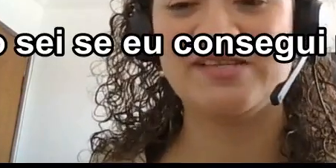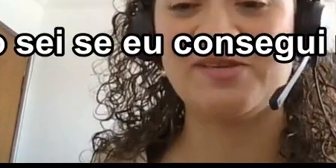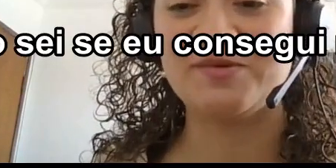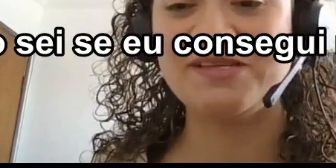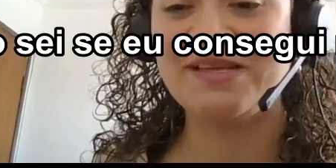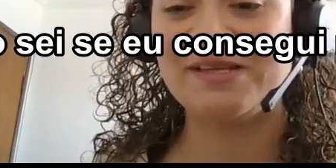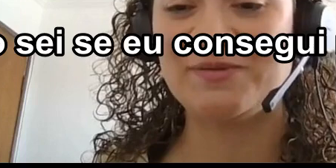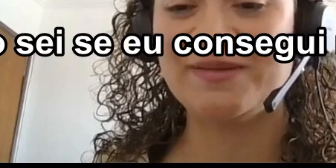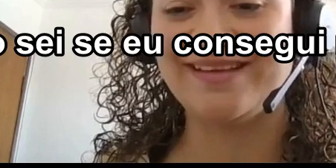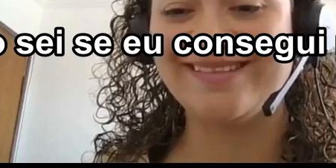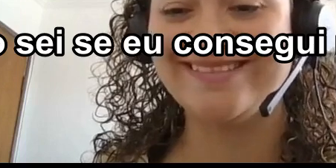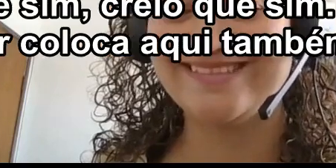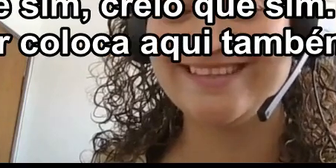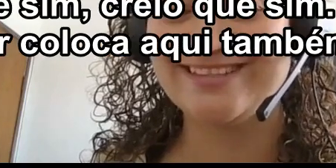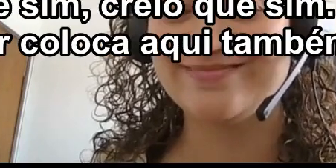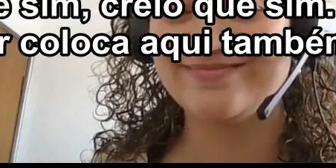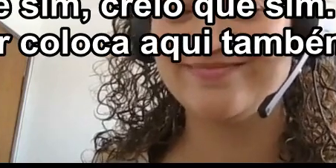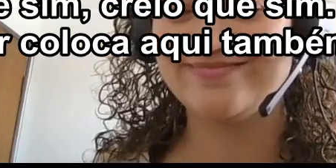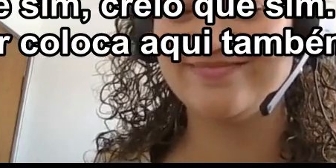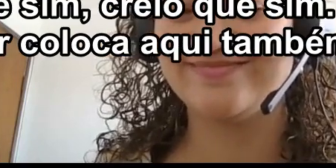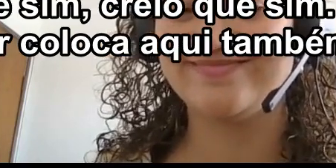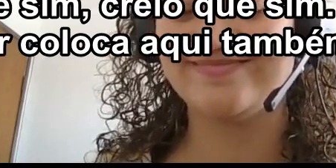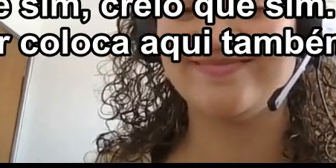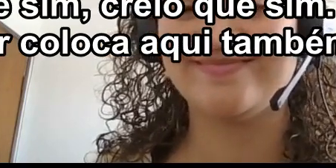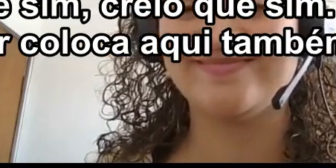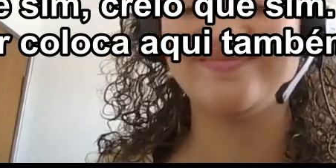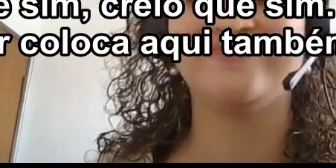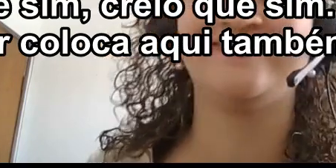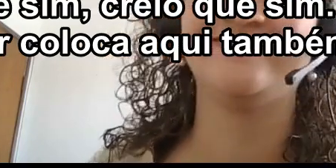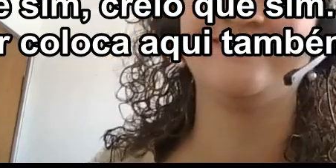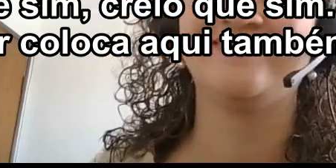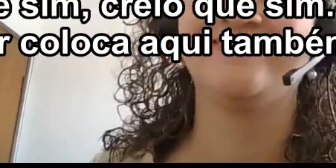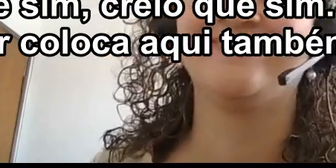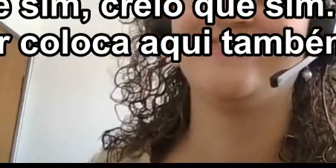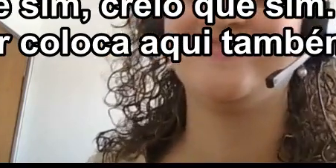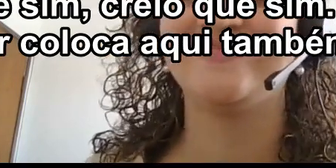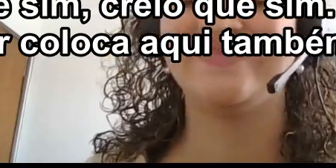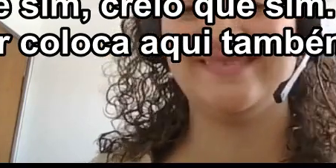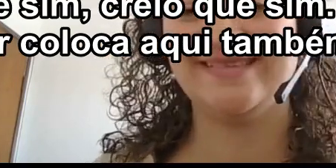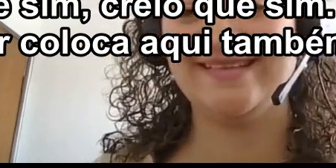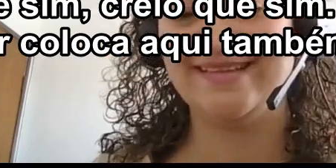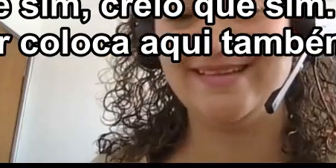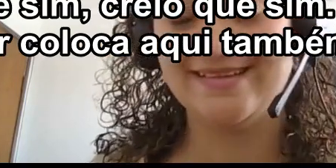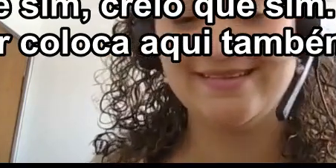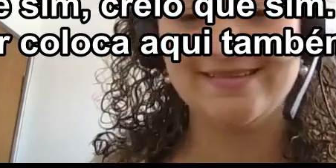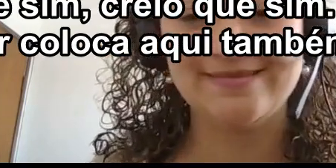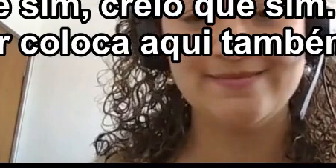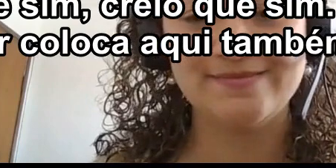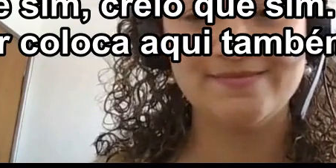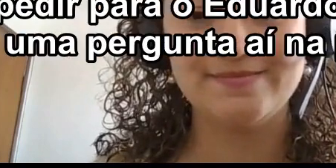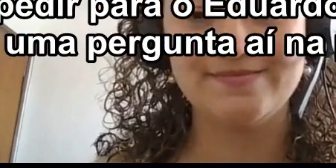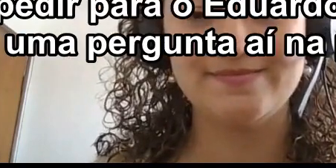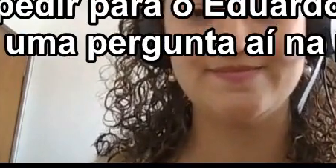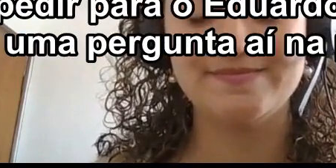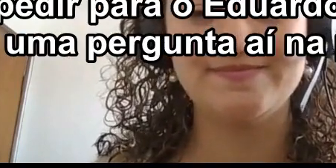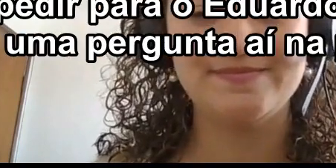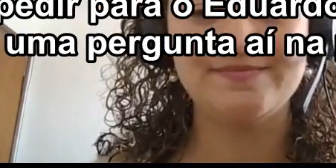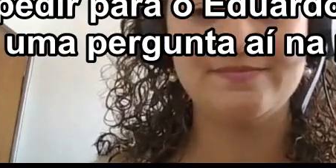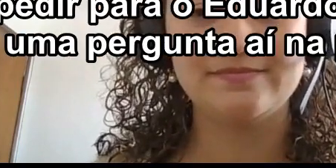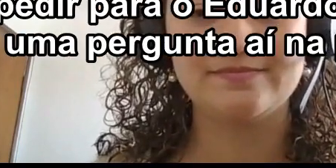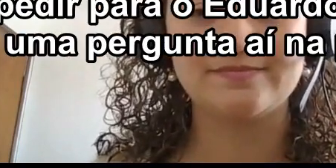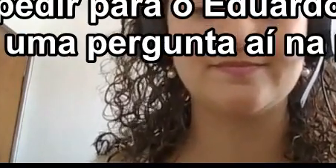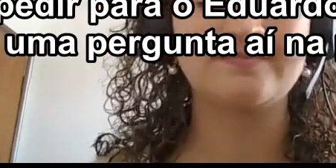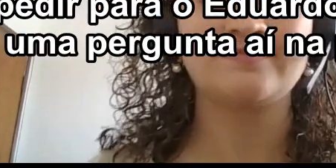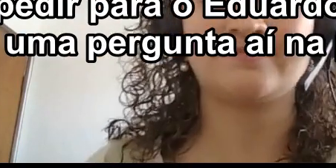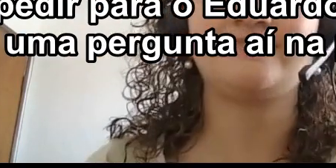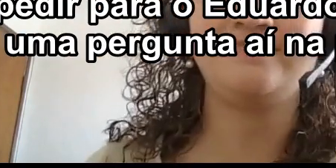Não sei se eu consegui responder. Creio que sim, creio que sim. Qualquer coisa, a Jennifer coloca aqui também no nosso chat. E vou pedir para